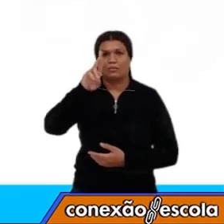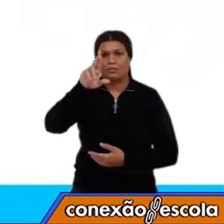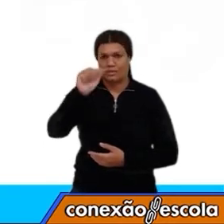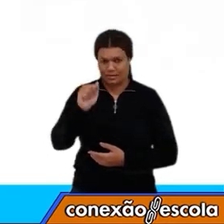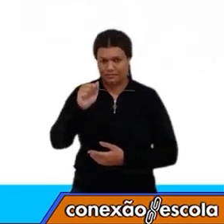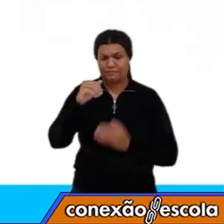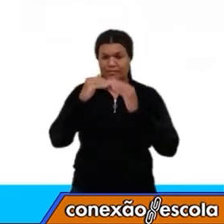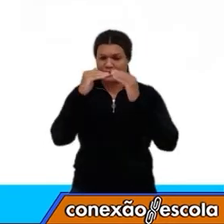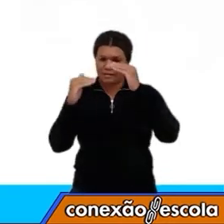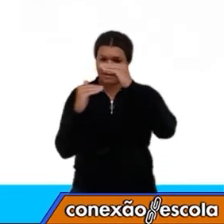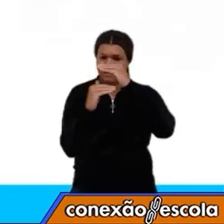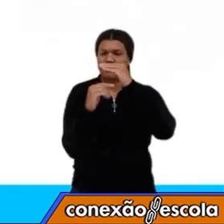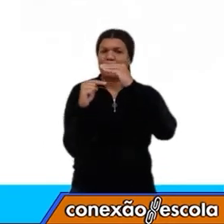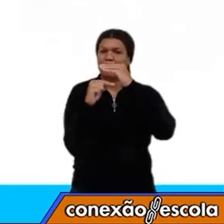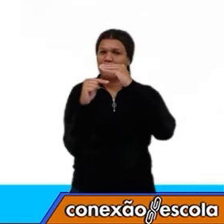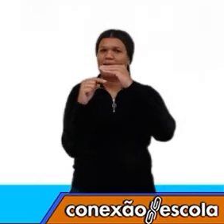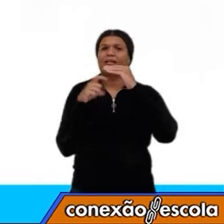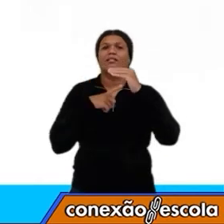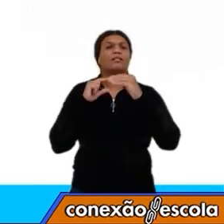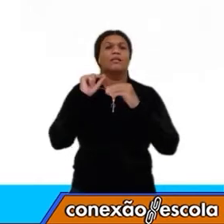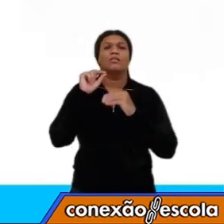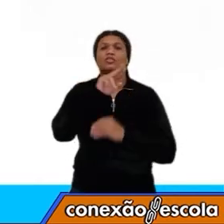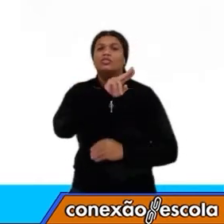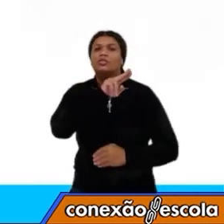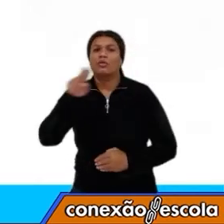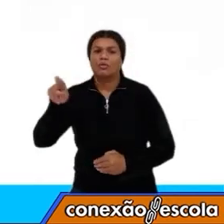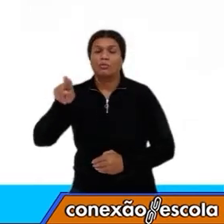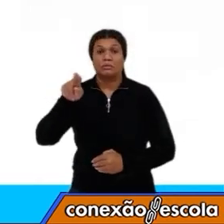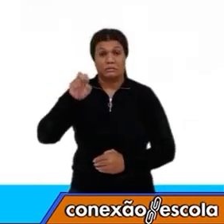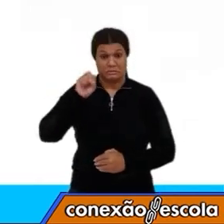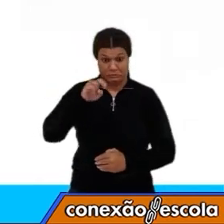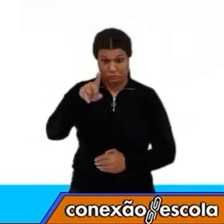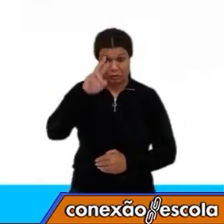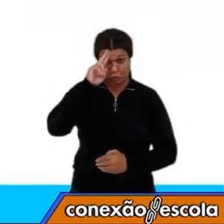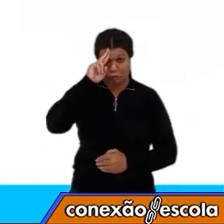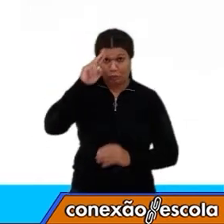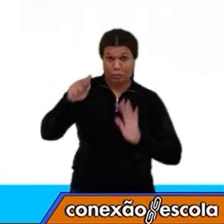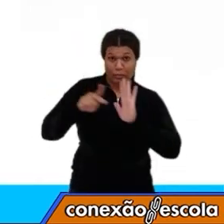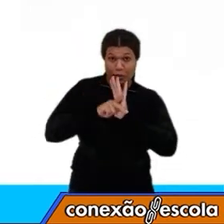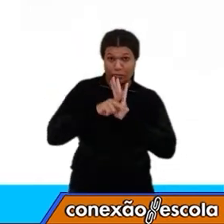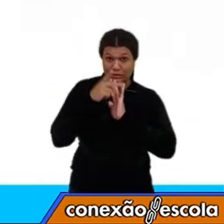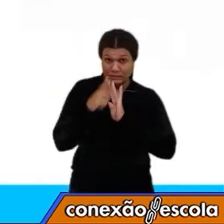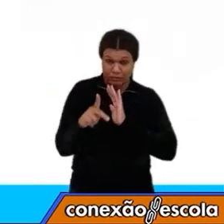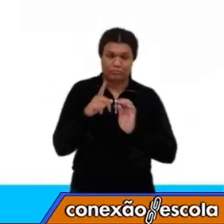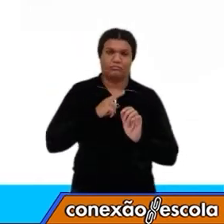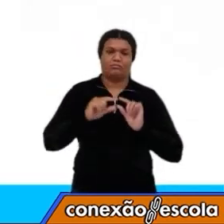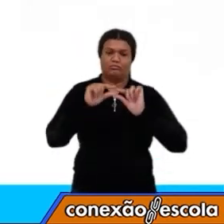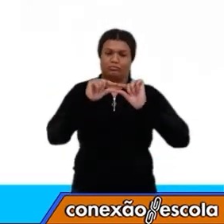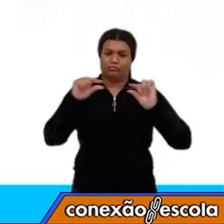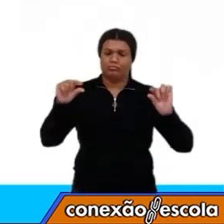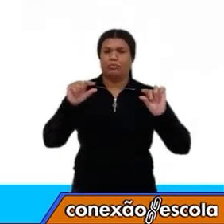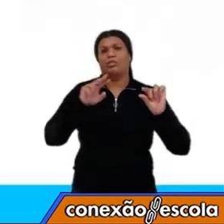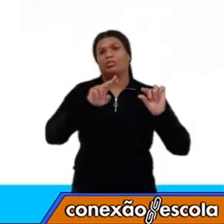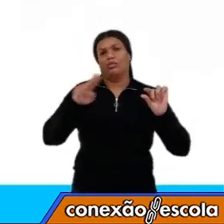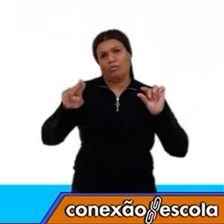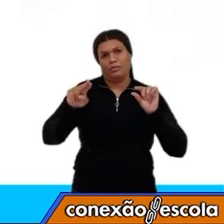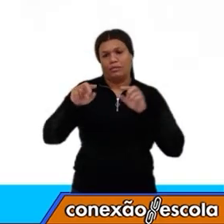proprietário ou titular da conta de luz da sua casa. A frente, virá